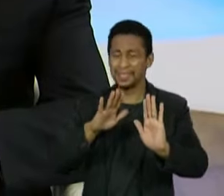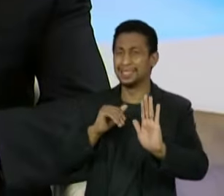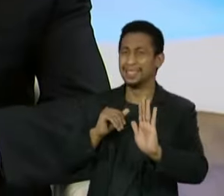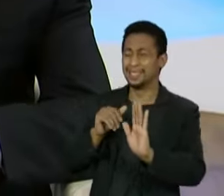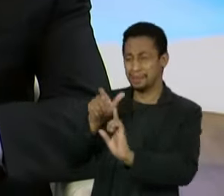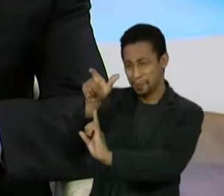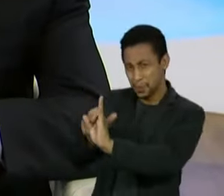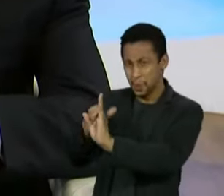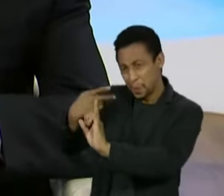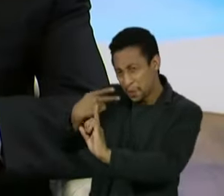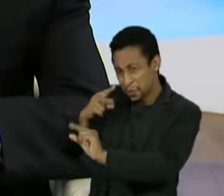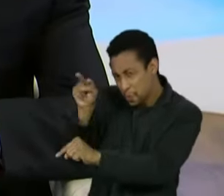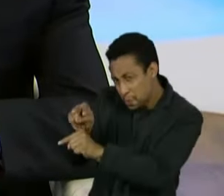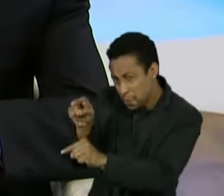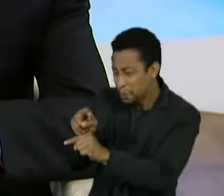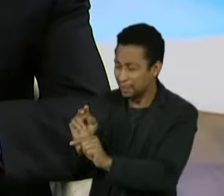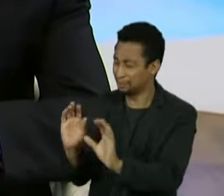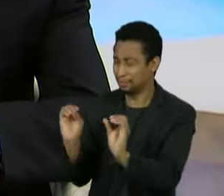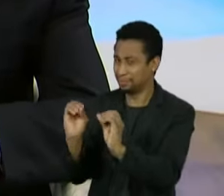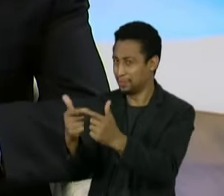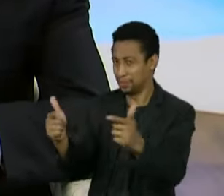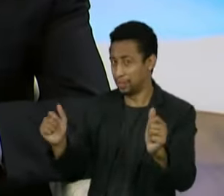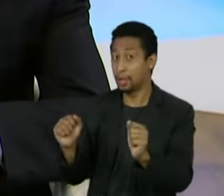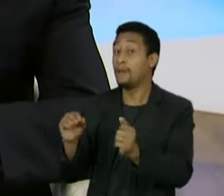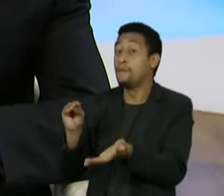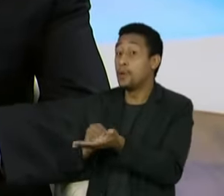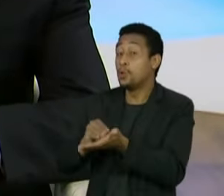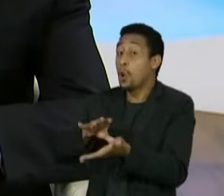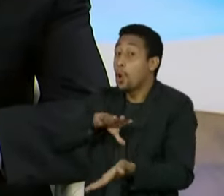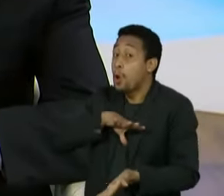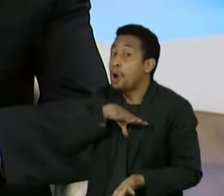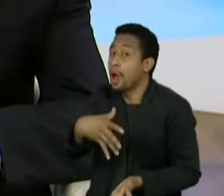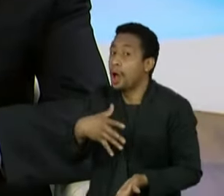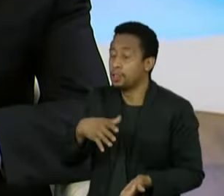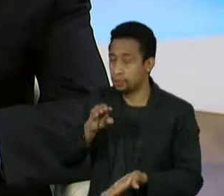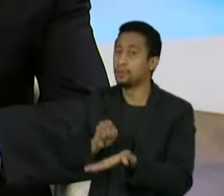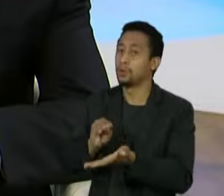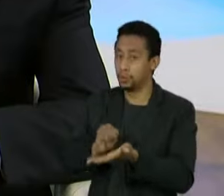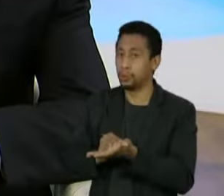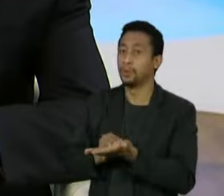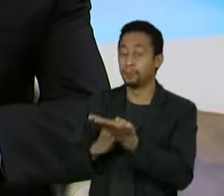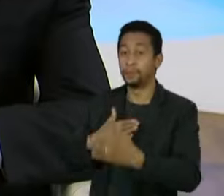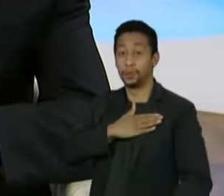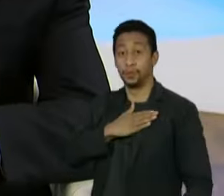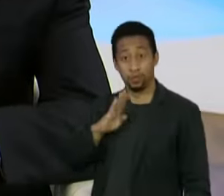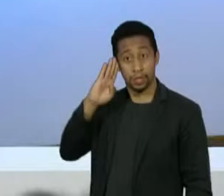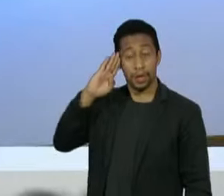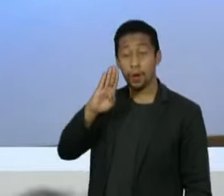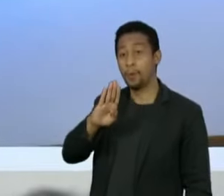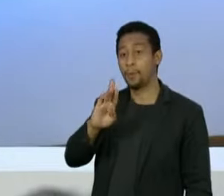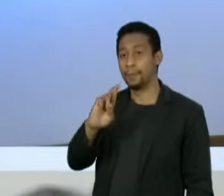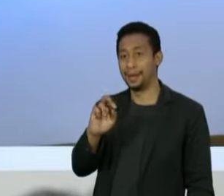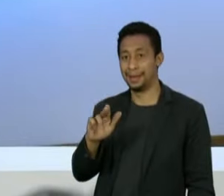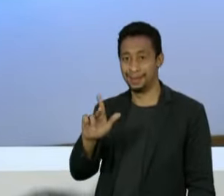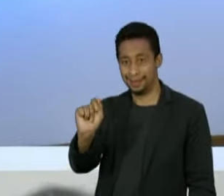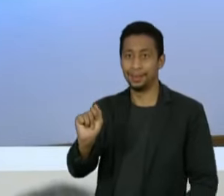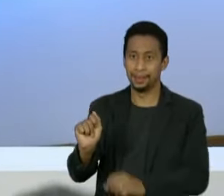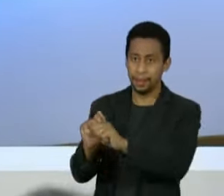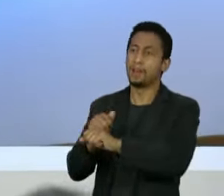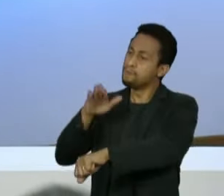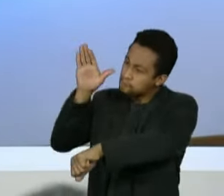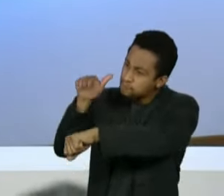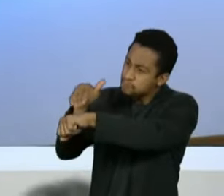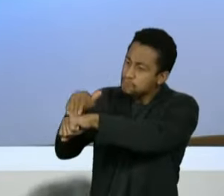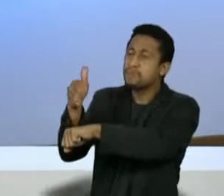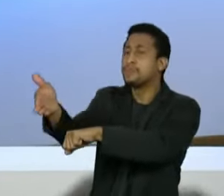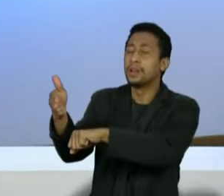faltou, talvez, coragem para fazer o enfrentamento de uma pessoa, que é o general Braga Neto. O general Braga Neto tem a função essencial em toda